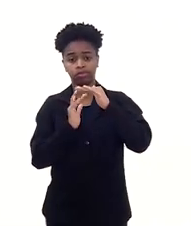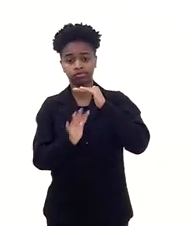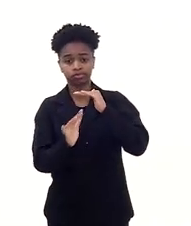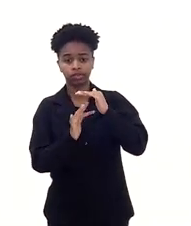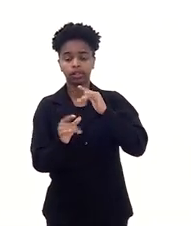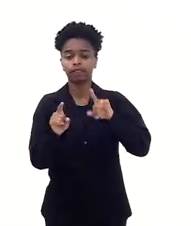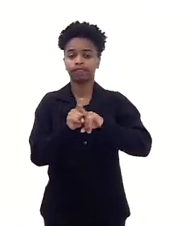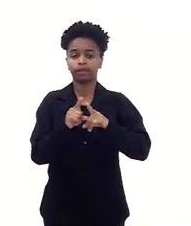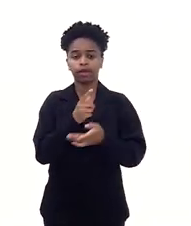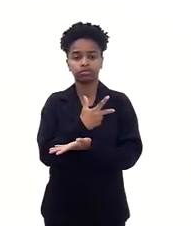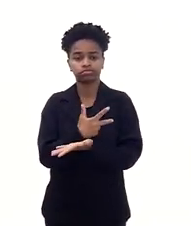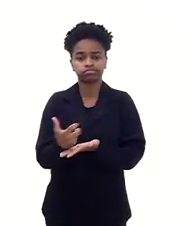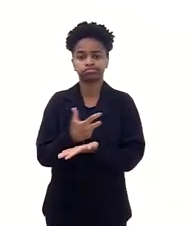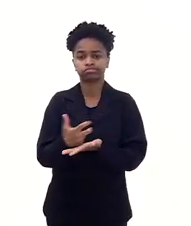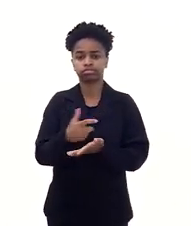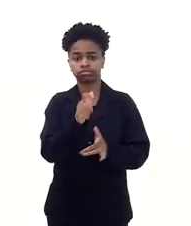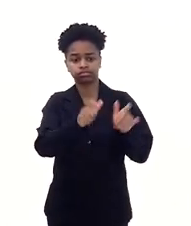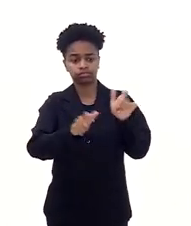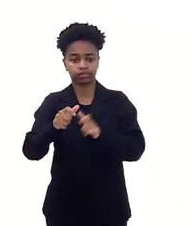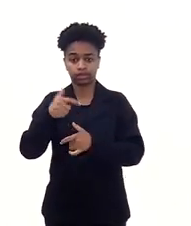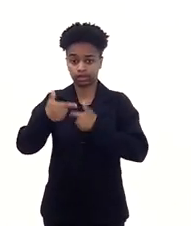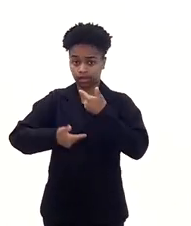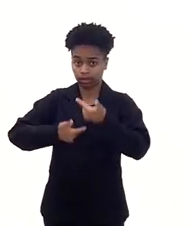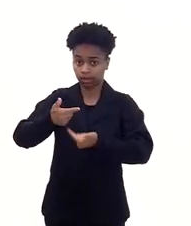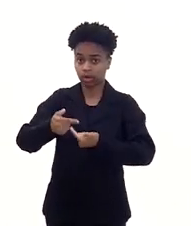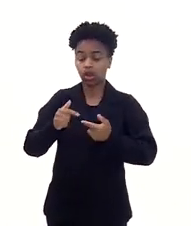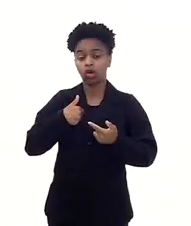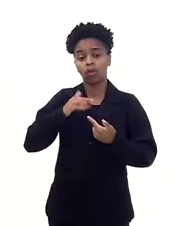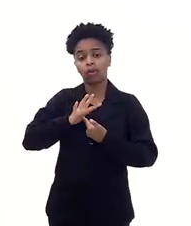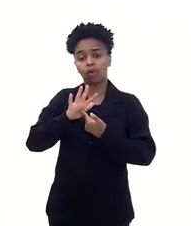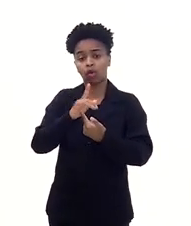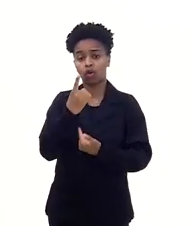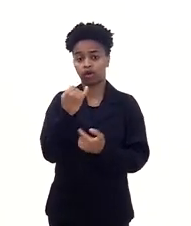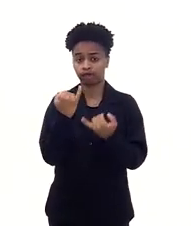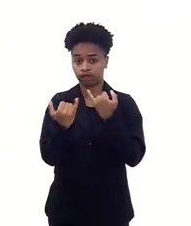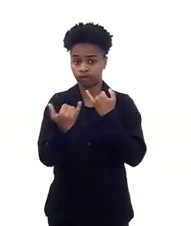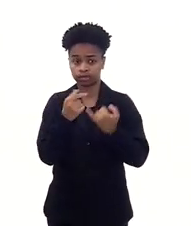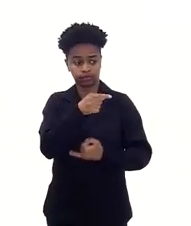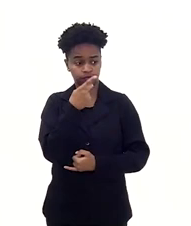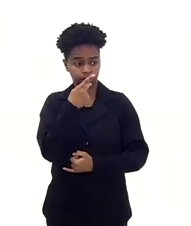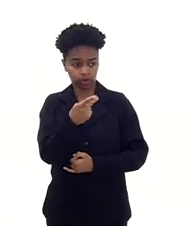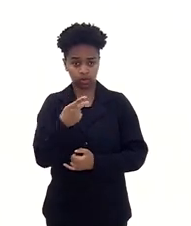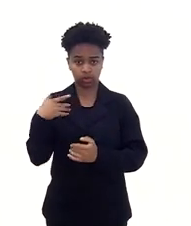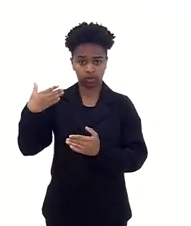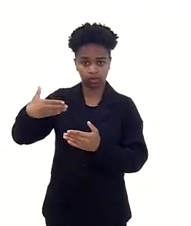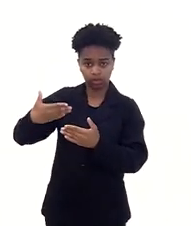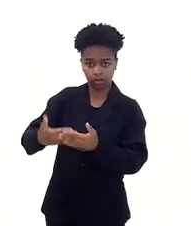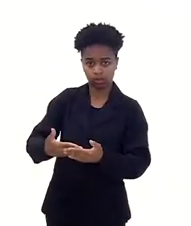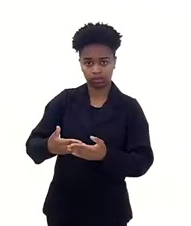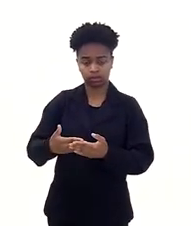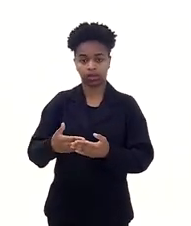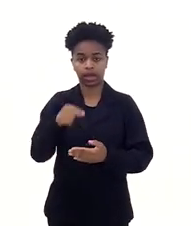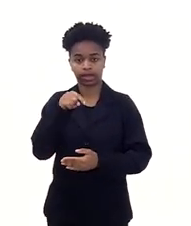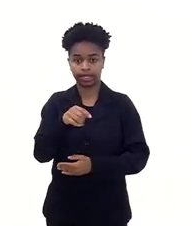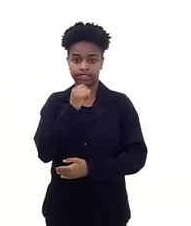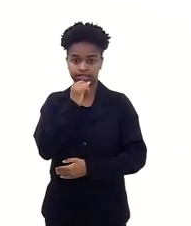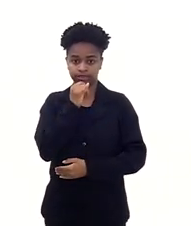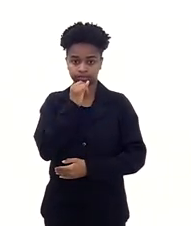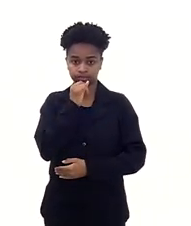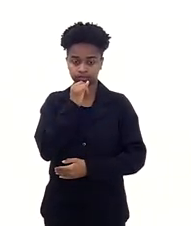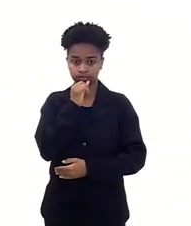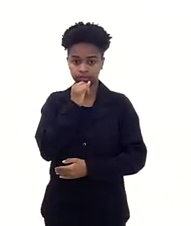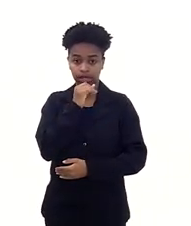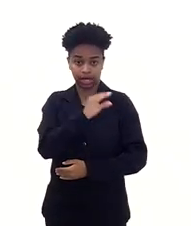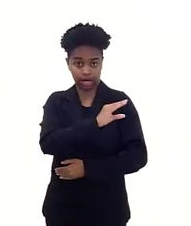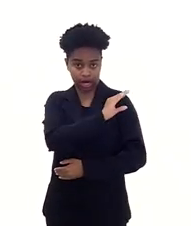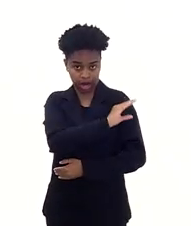a exploração do trabalhador, e queria trazer um dado que a deputada mencionou ao longo do nosso programa, por exemplo, no